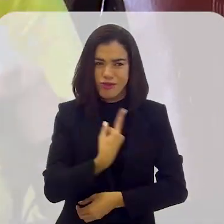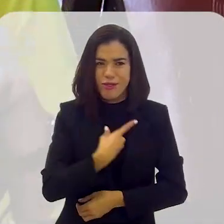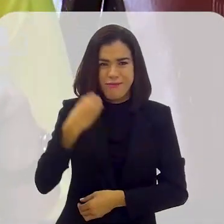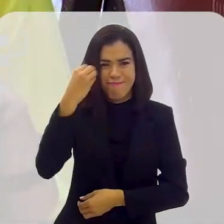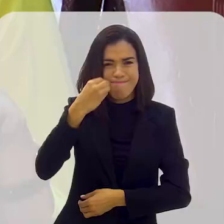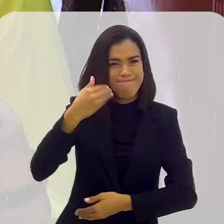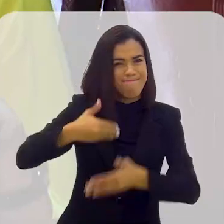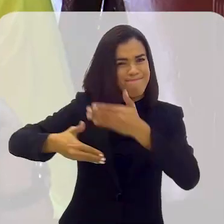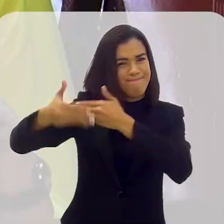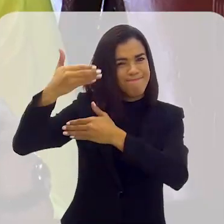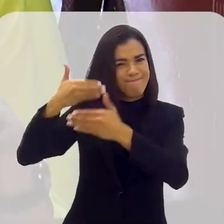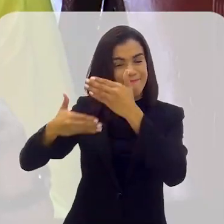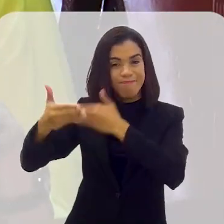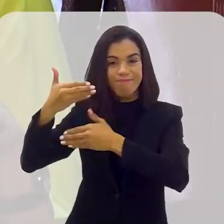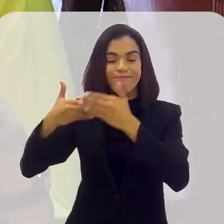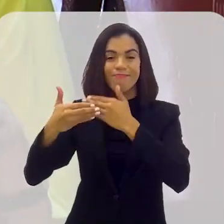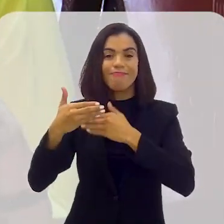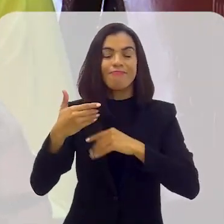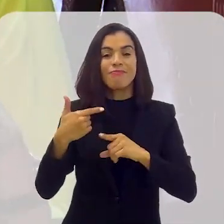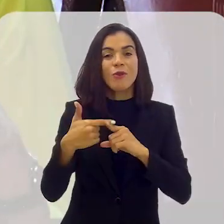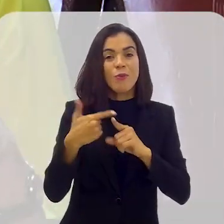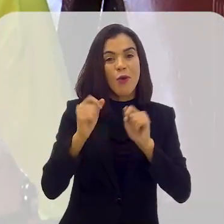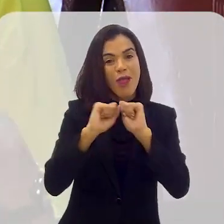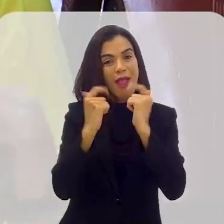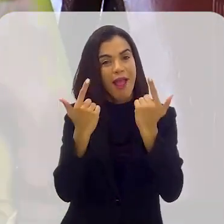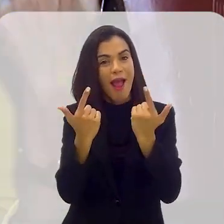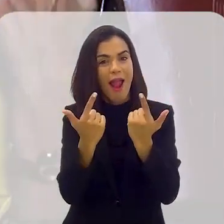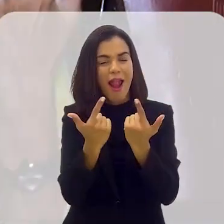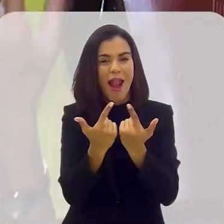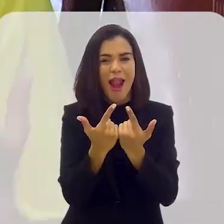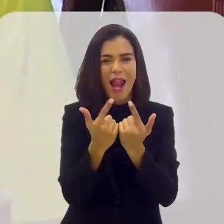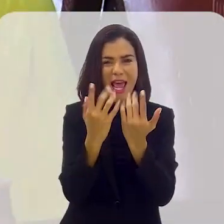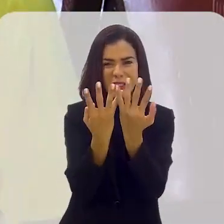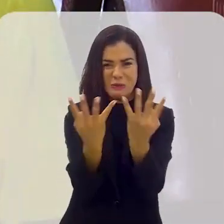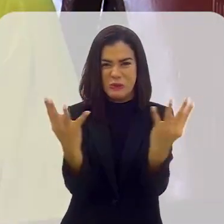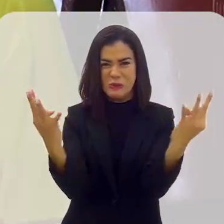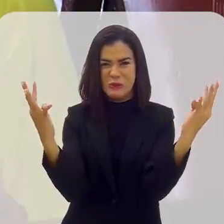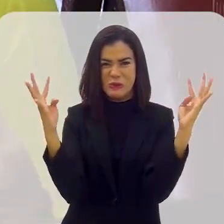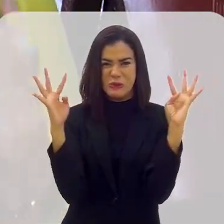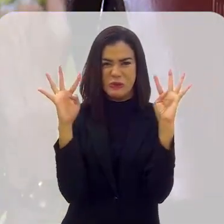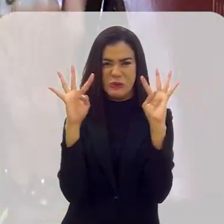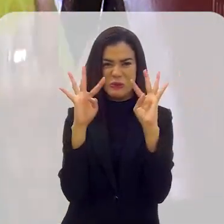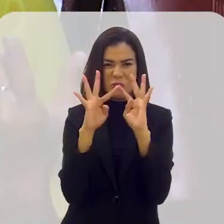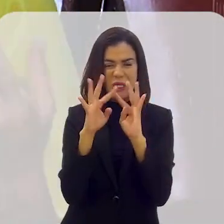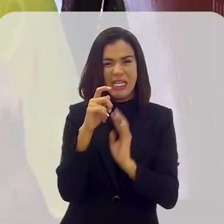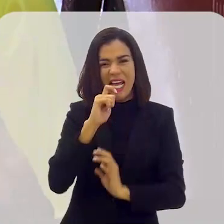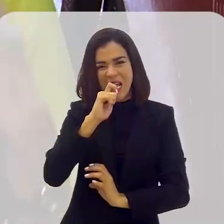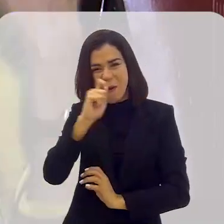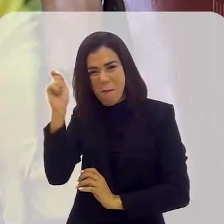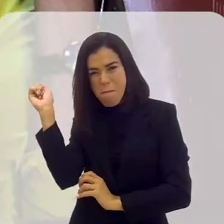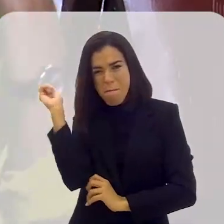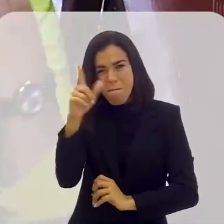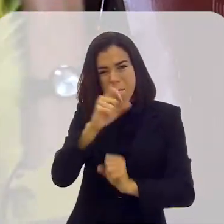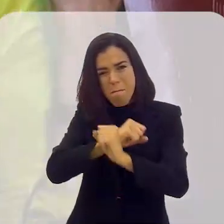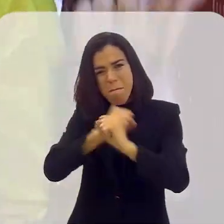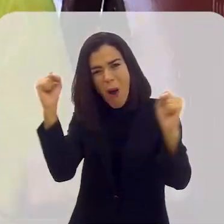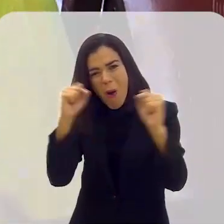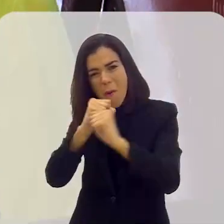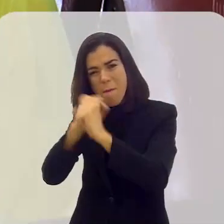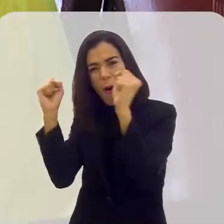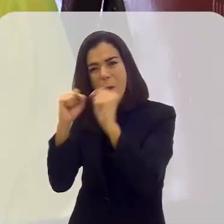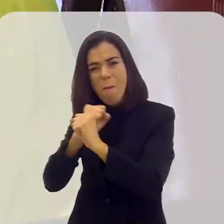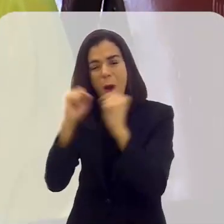em que nós possamos aqui, porque nós votamos com alérgias sitiada, nós votamos com as bombas